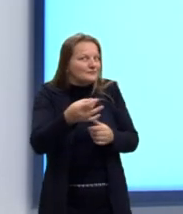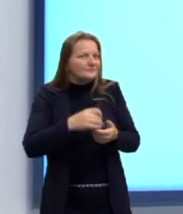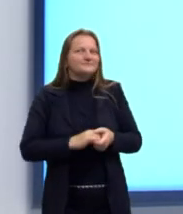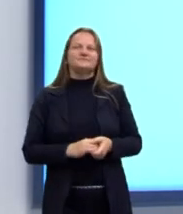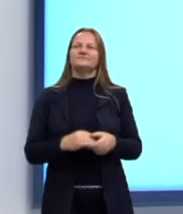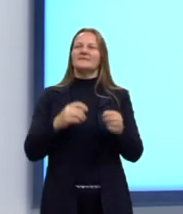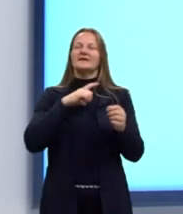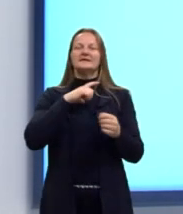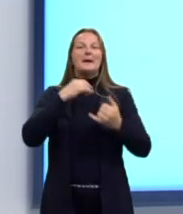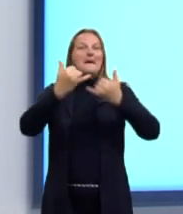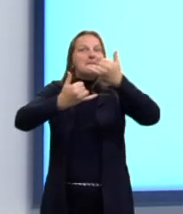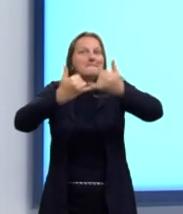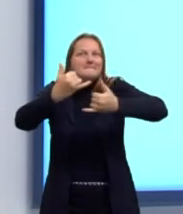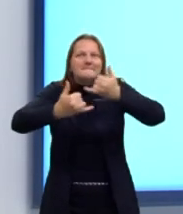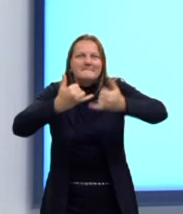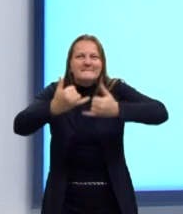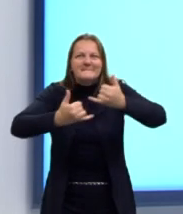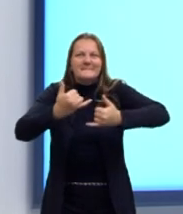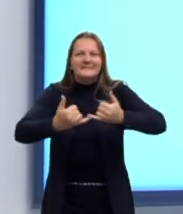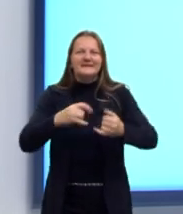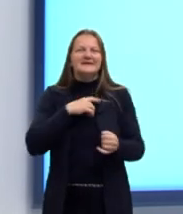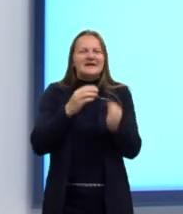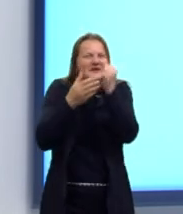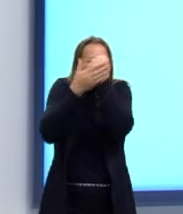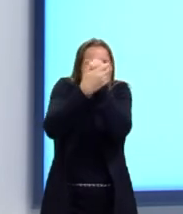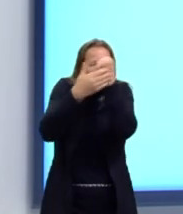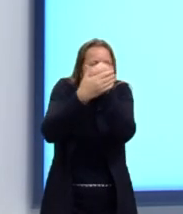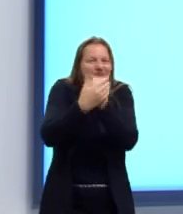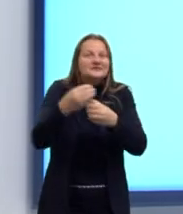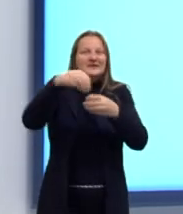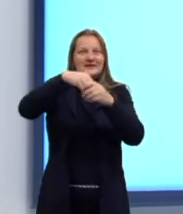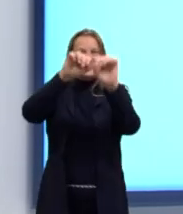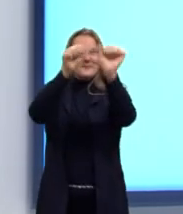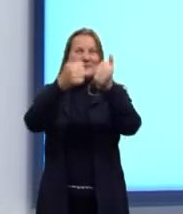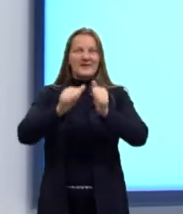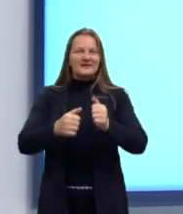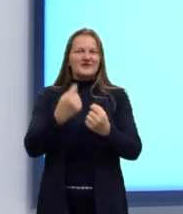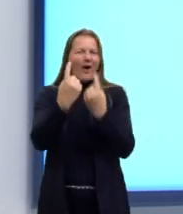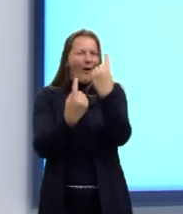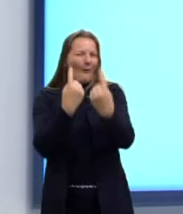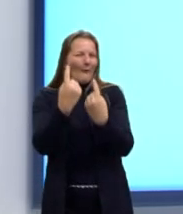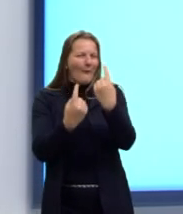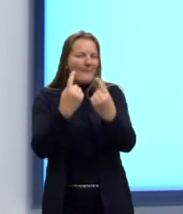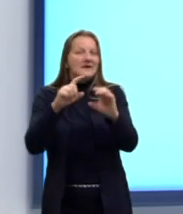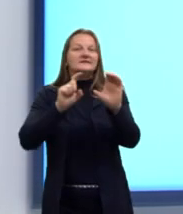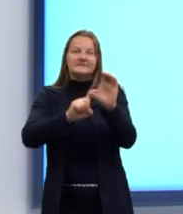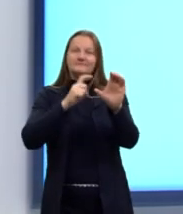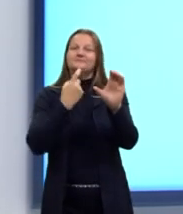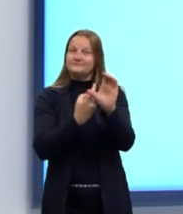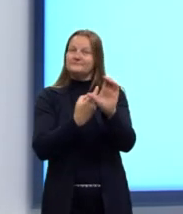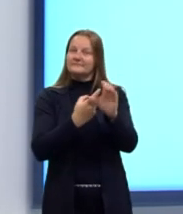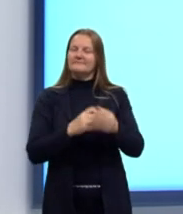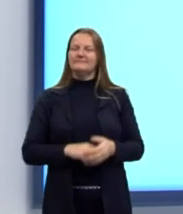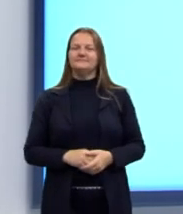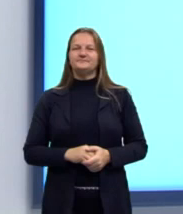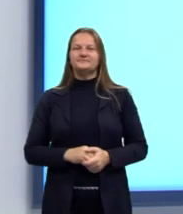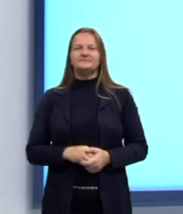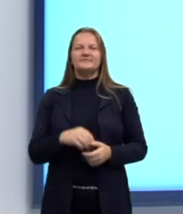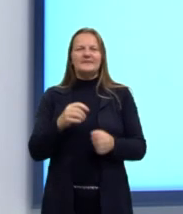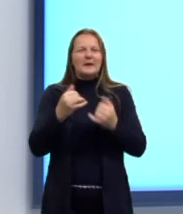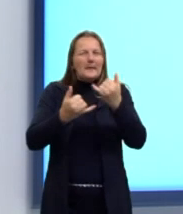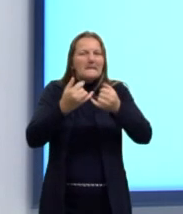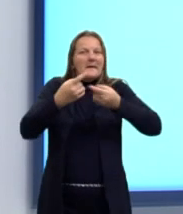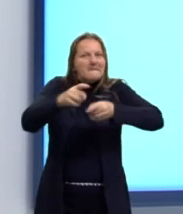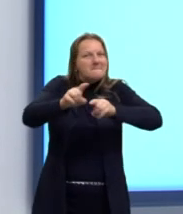gente tem uma brincadeira onde a gente tem escondido nessa imagem algumas expressões idiomáticas. E eu vou